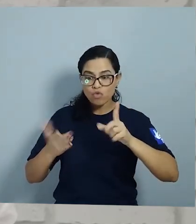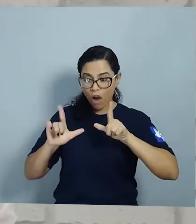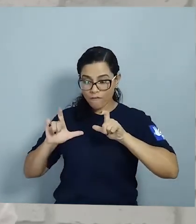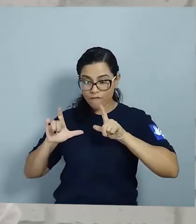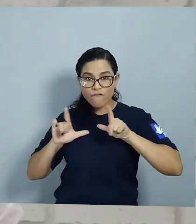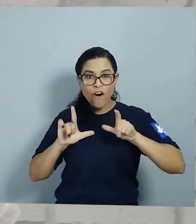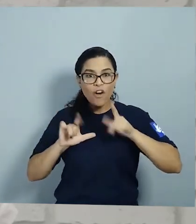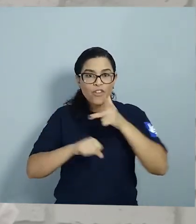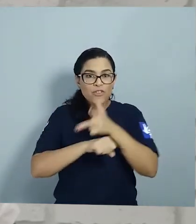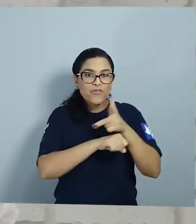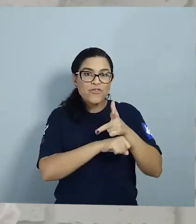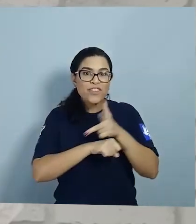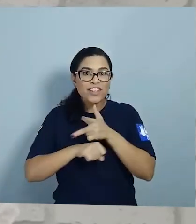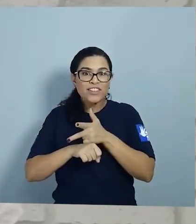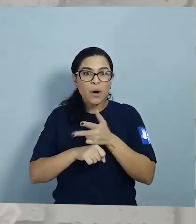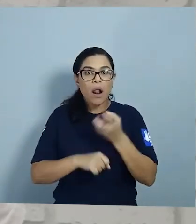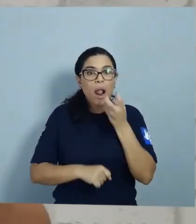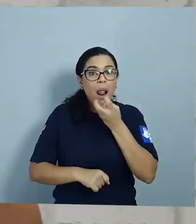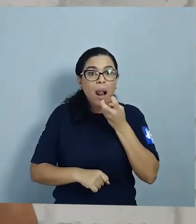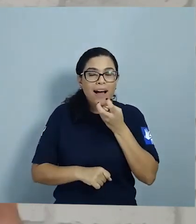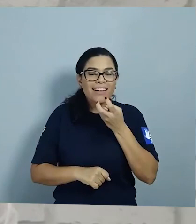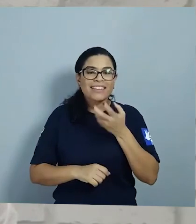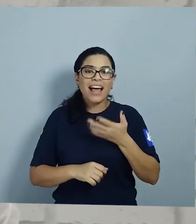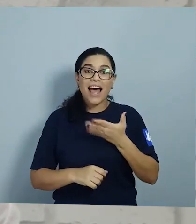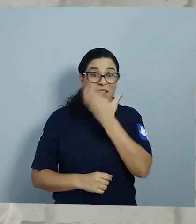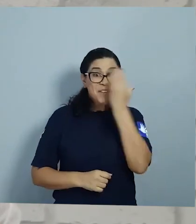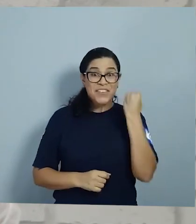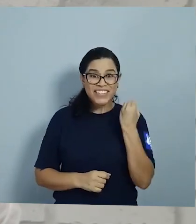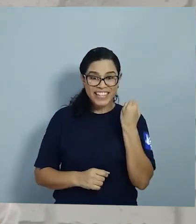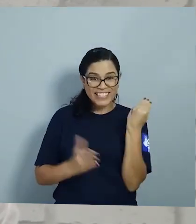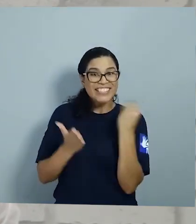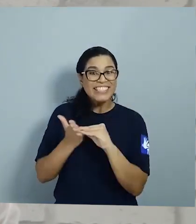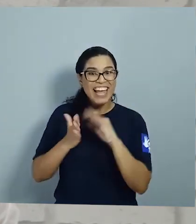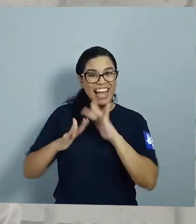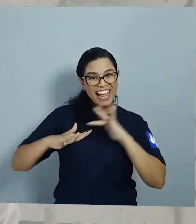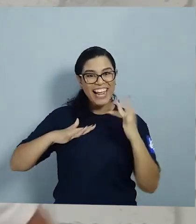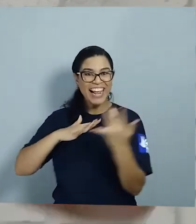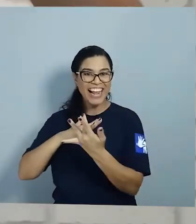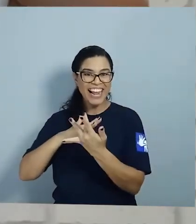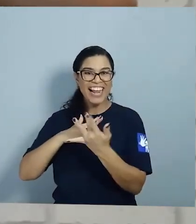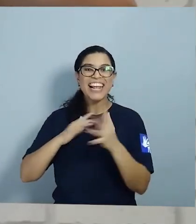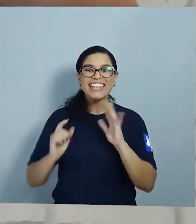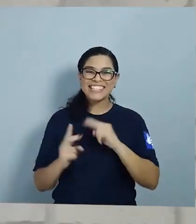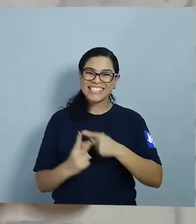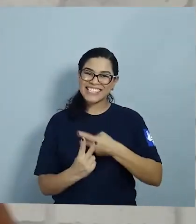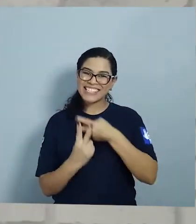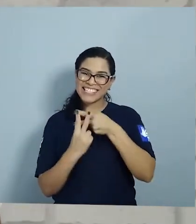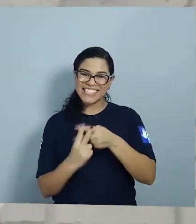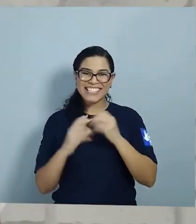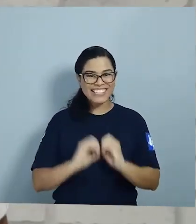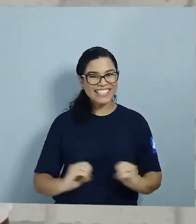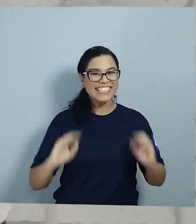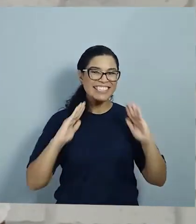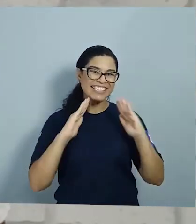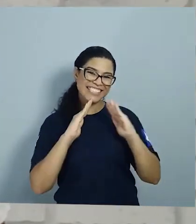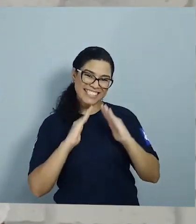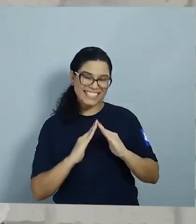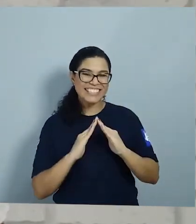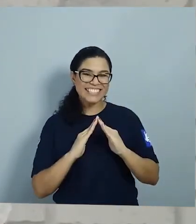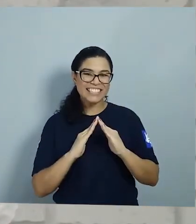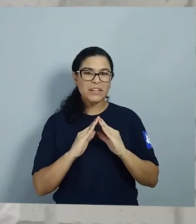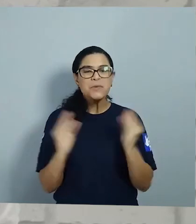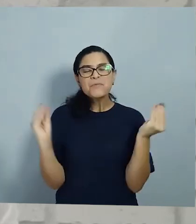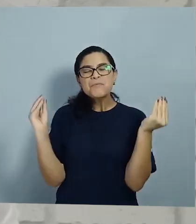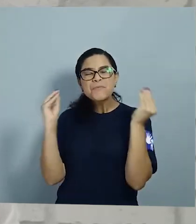fotos, vídeos, áudios Ah, e não esqueçam de postar nas redes sociais com a hashtag Saberes em